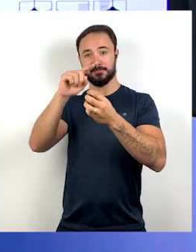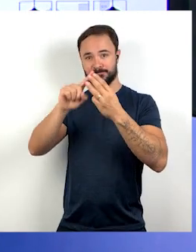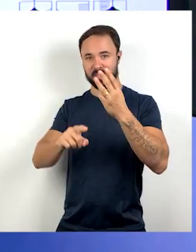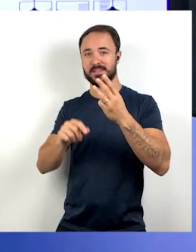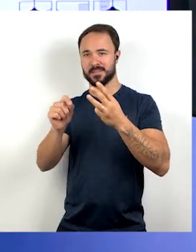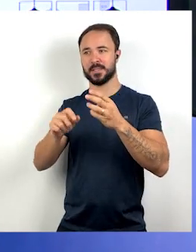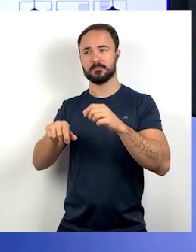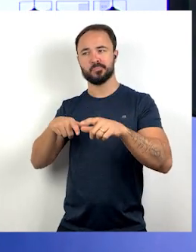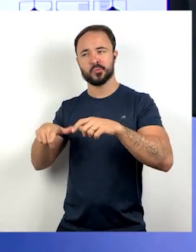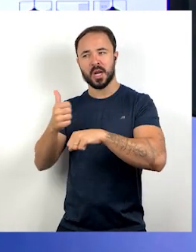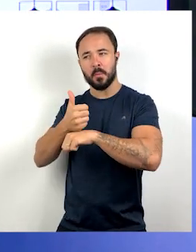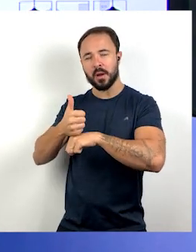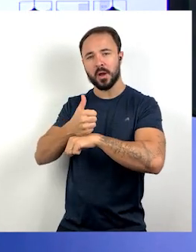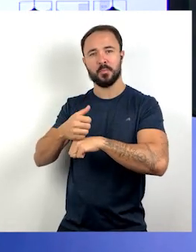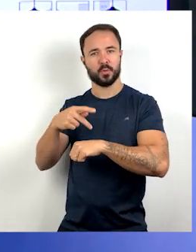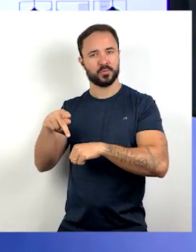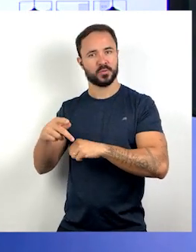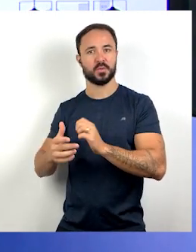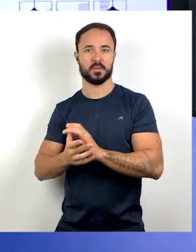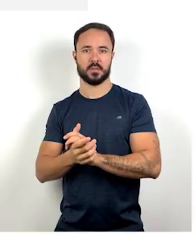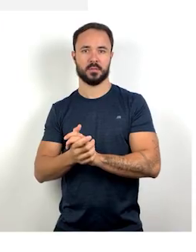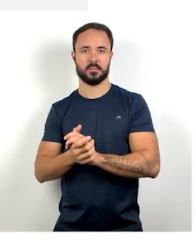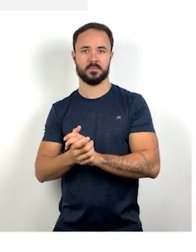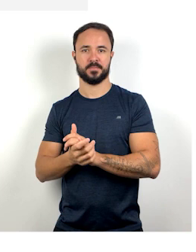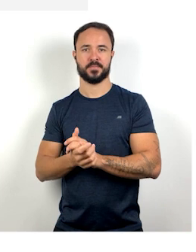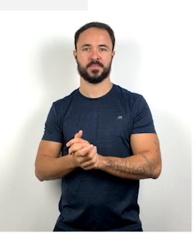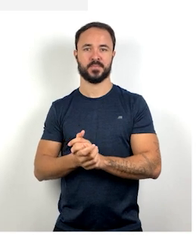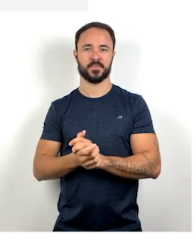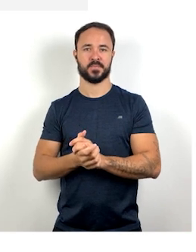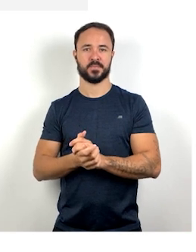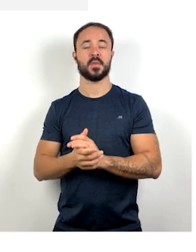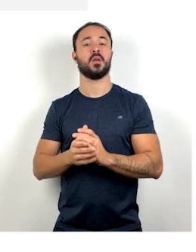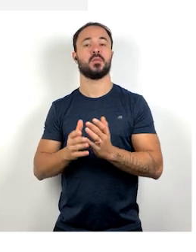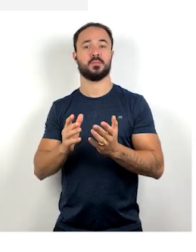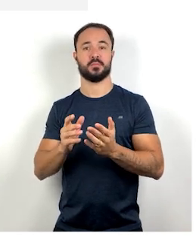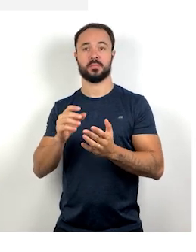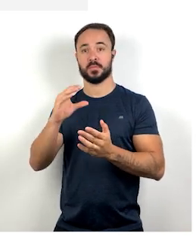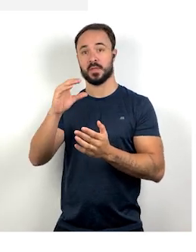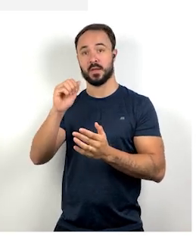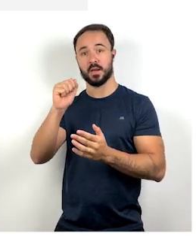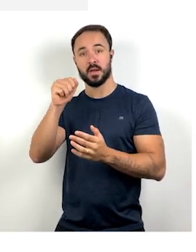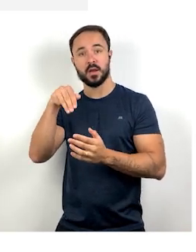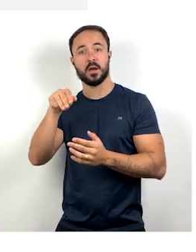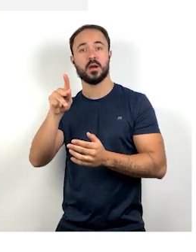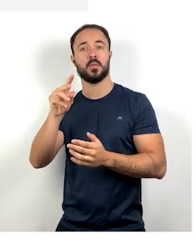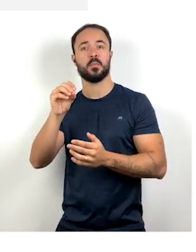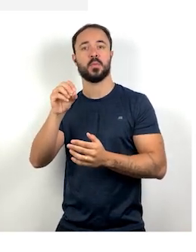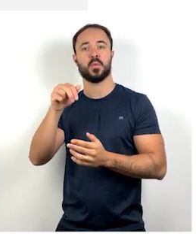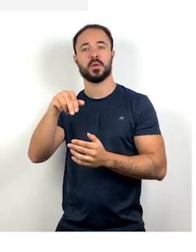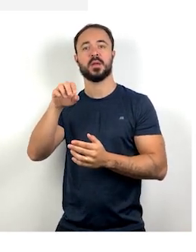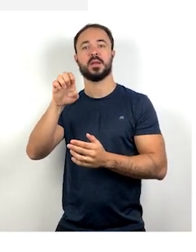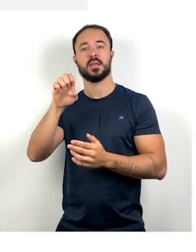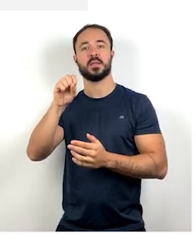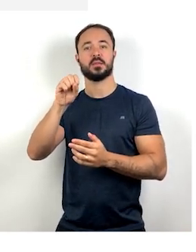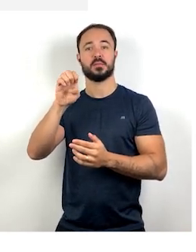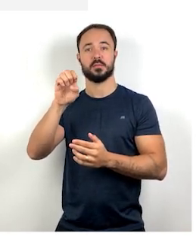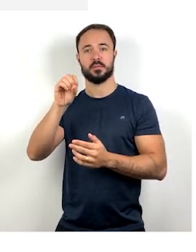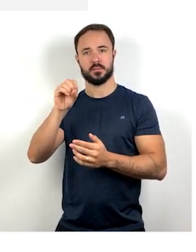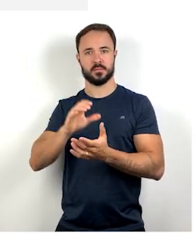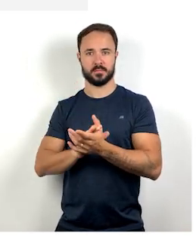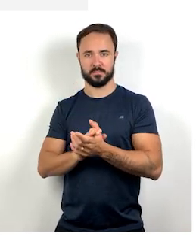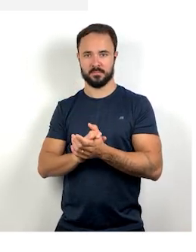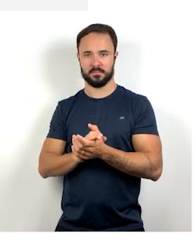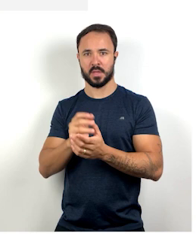os pequenos proprietários ou camponeses. São aquelas pessoas que possuem terras onde elas plantam, onde